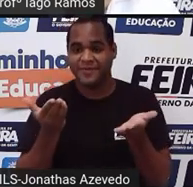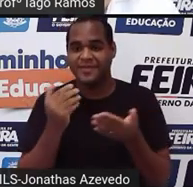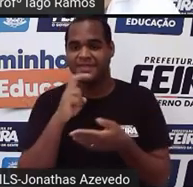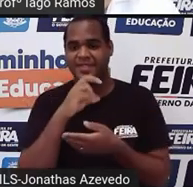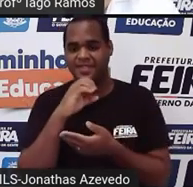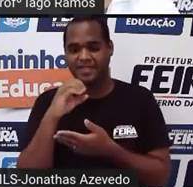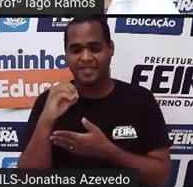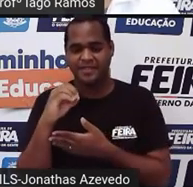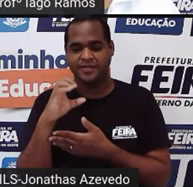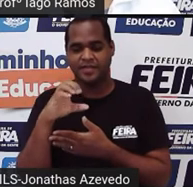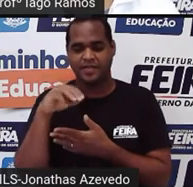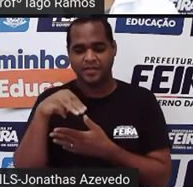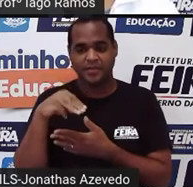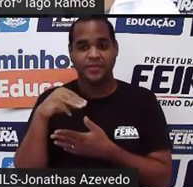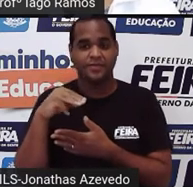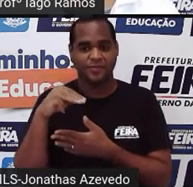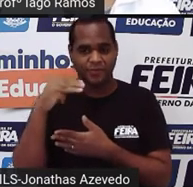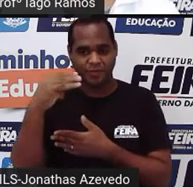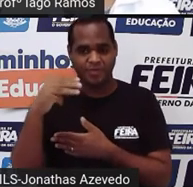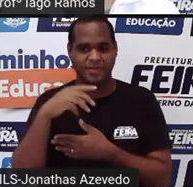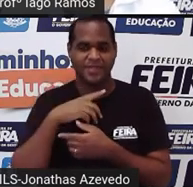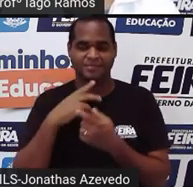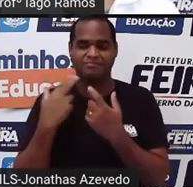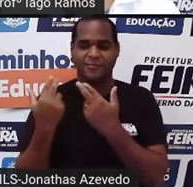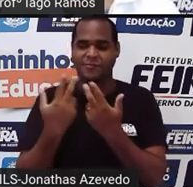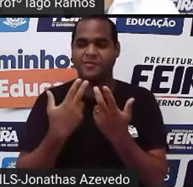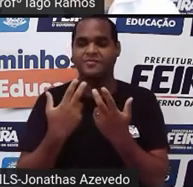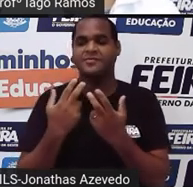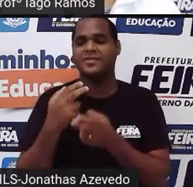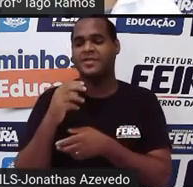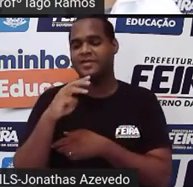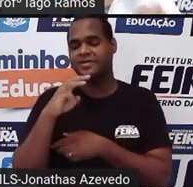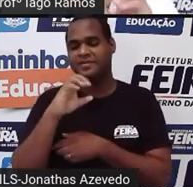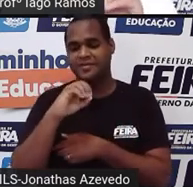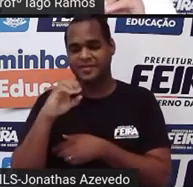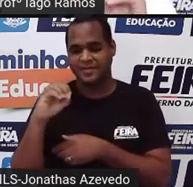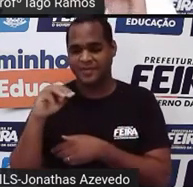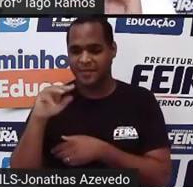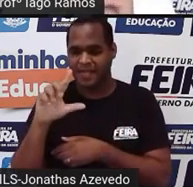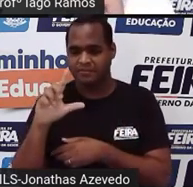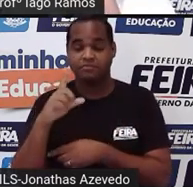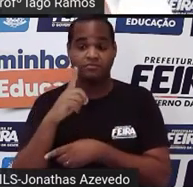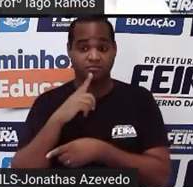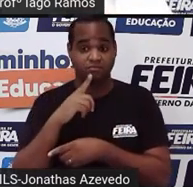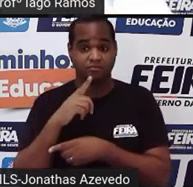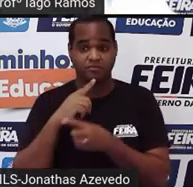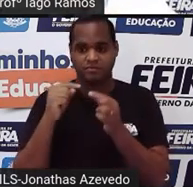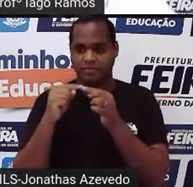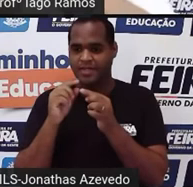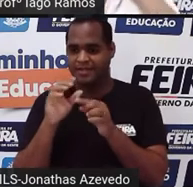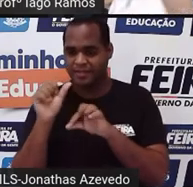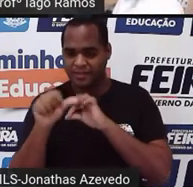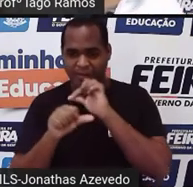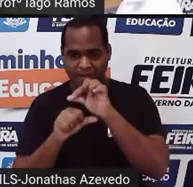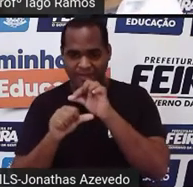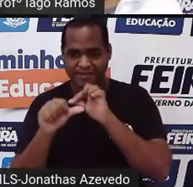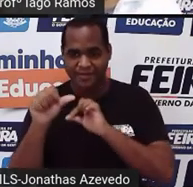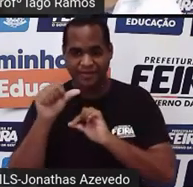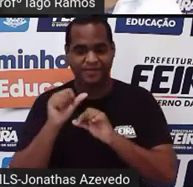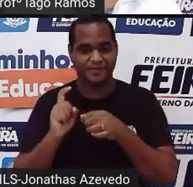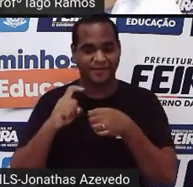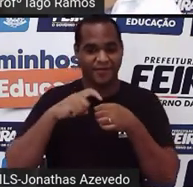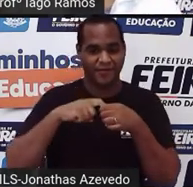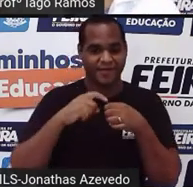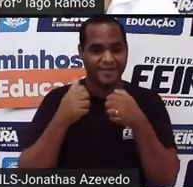centímetros cúbicos, igual a 500 ml, certo? Eu estou fazendo um caminho de ida e um caminho de volta,